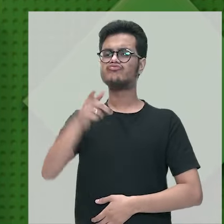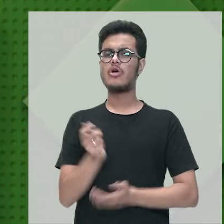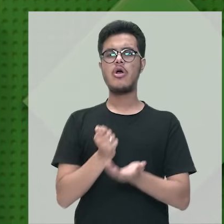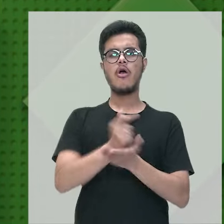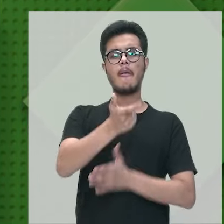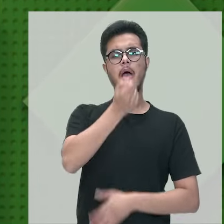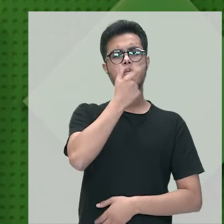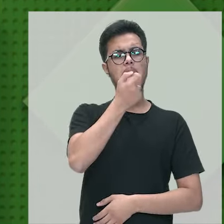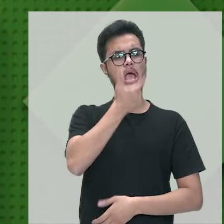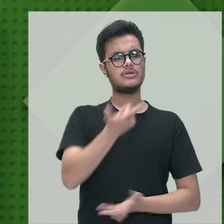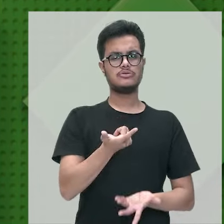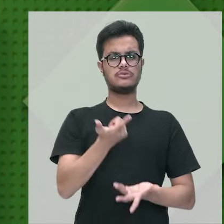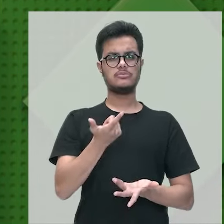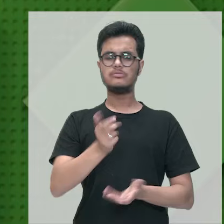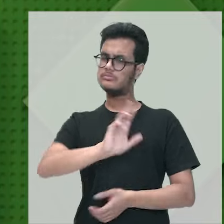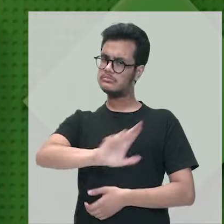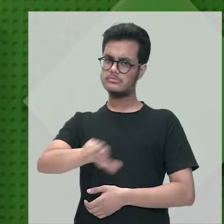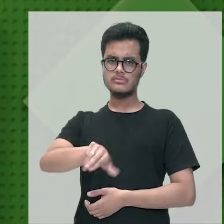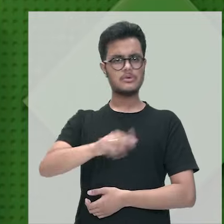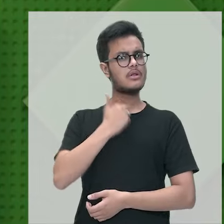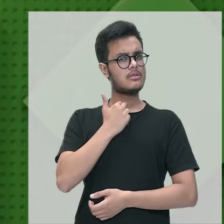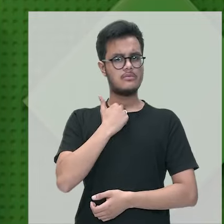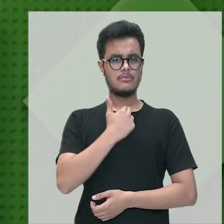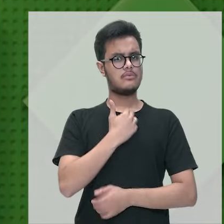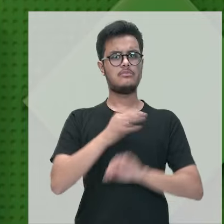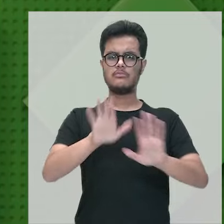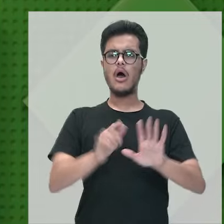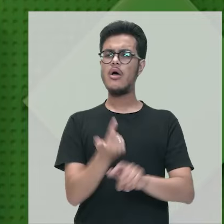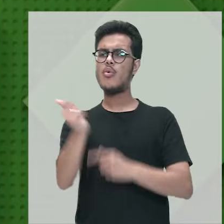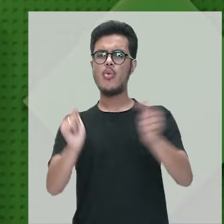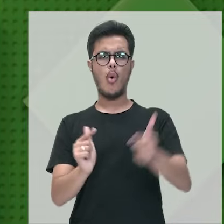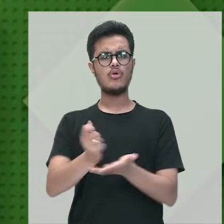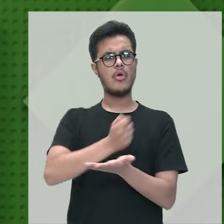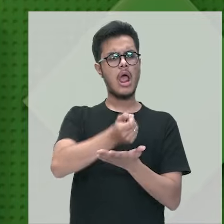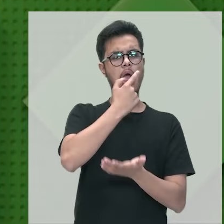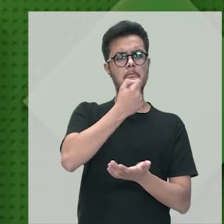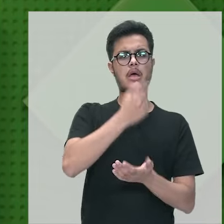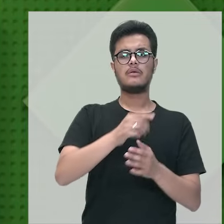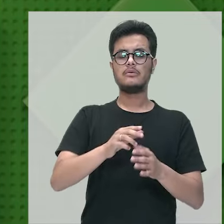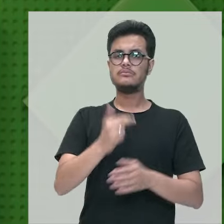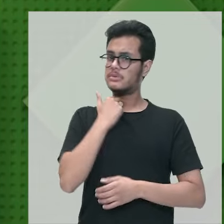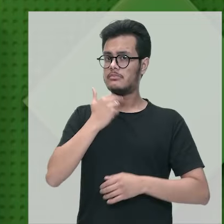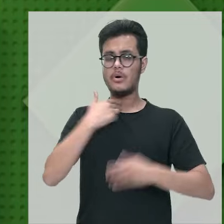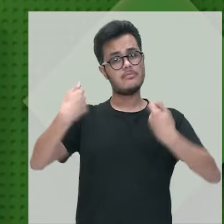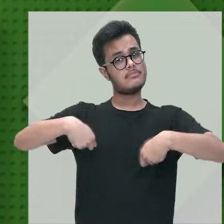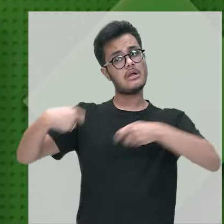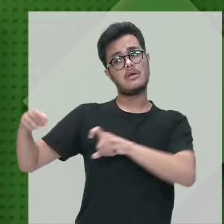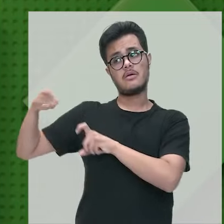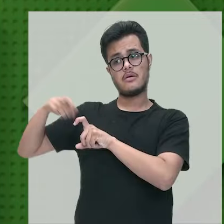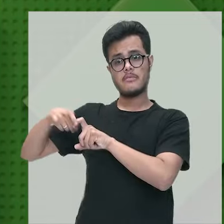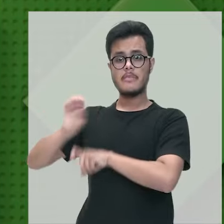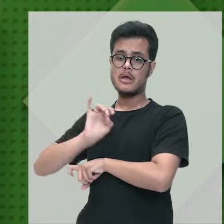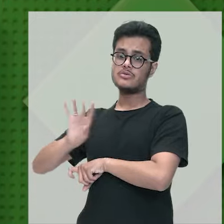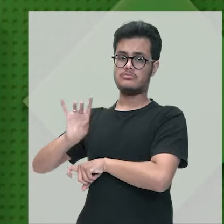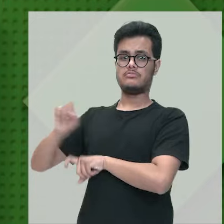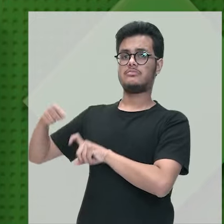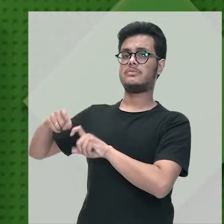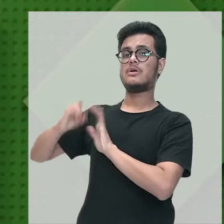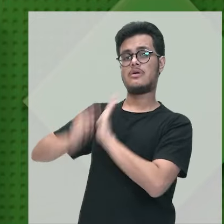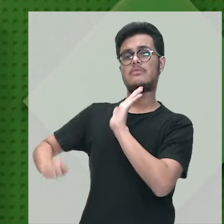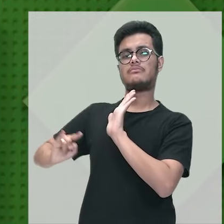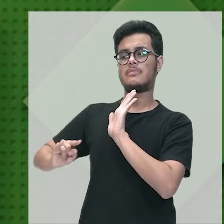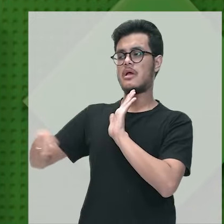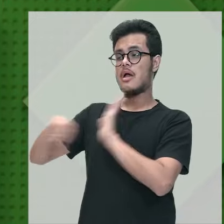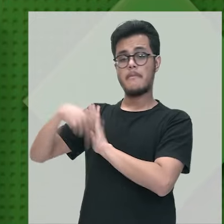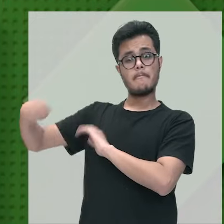não pode tomar qualquer medicamento ou qualquer outra substância, né? Se você não tem ali uma prescrição médica.